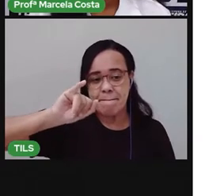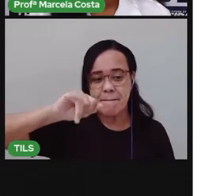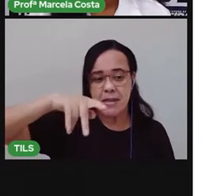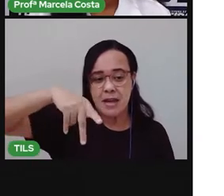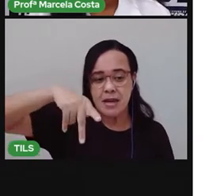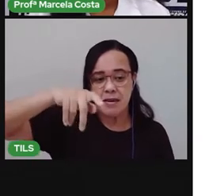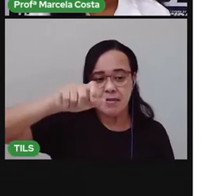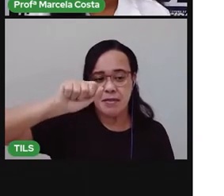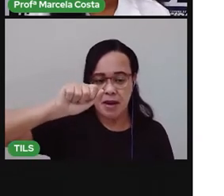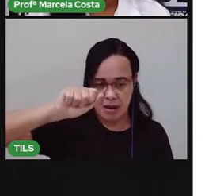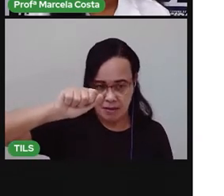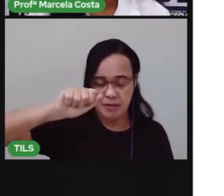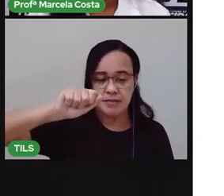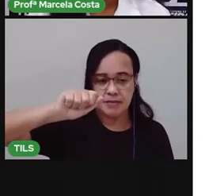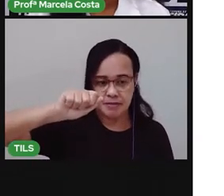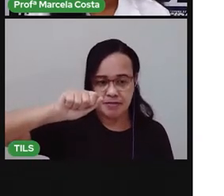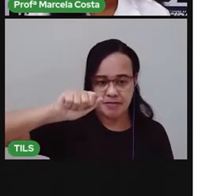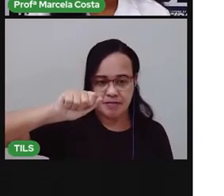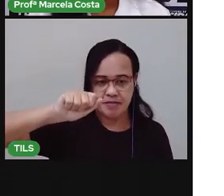Pé-teca.